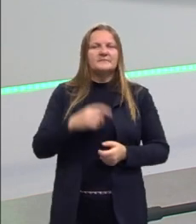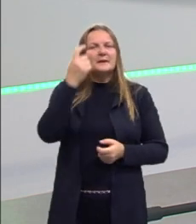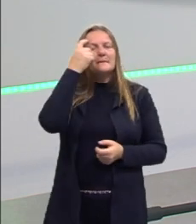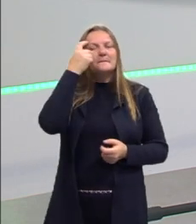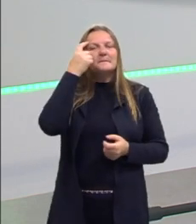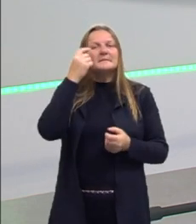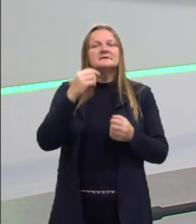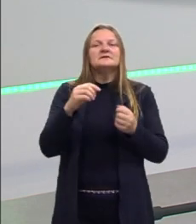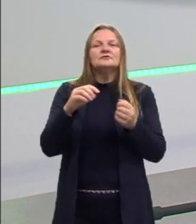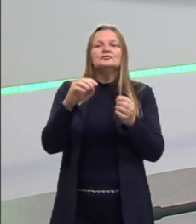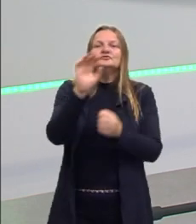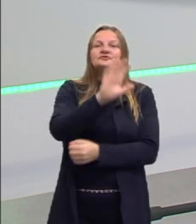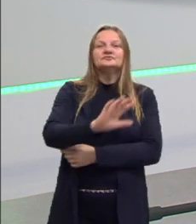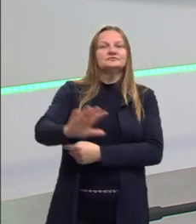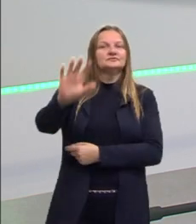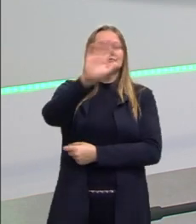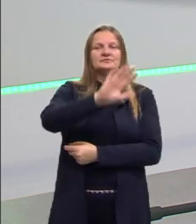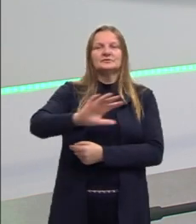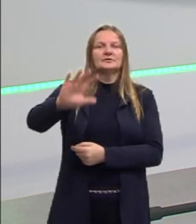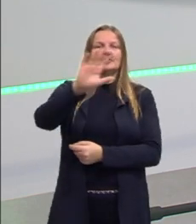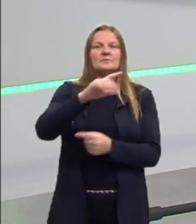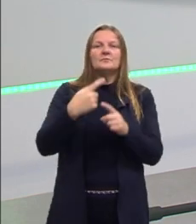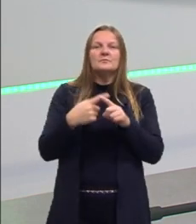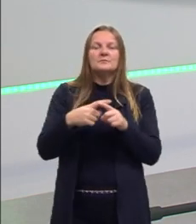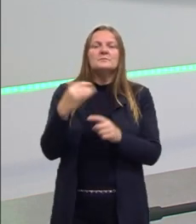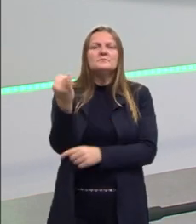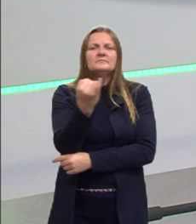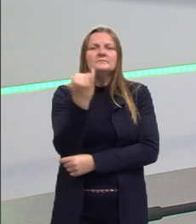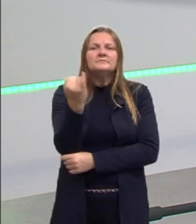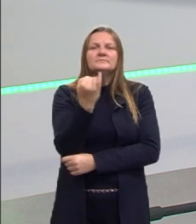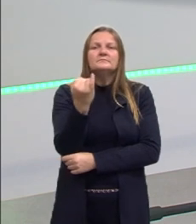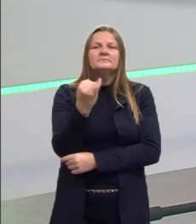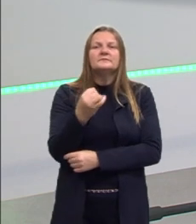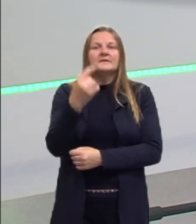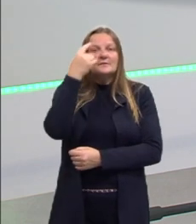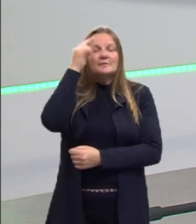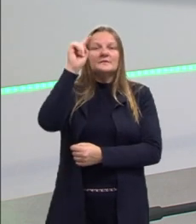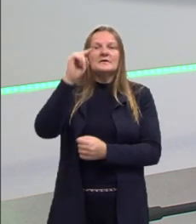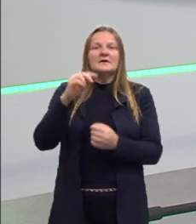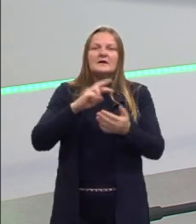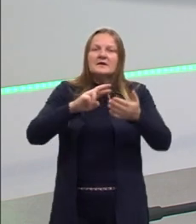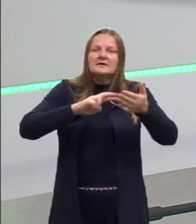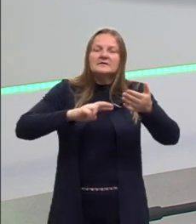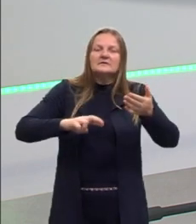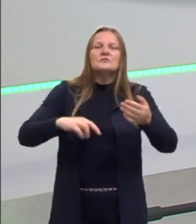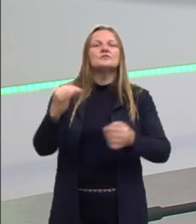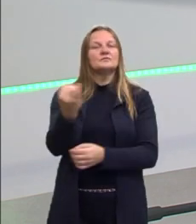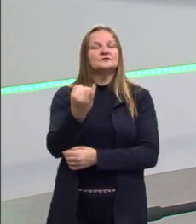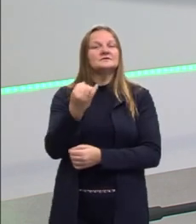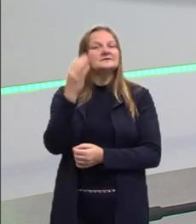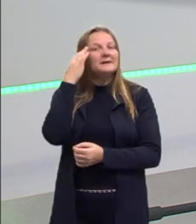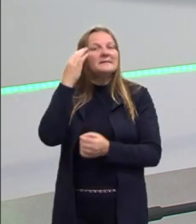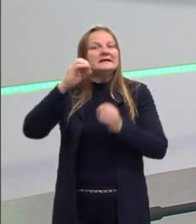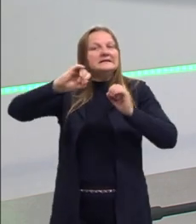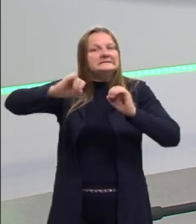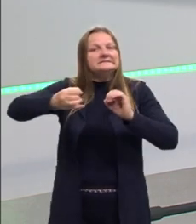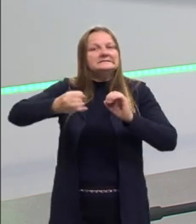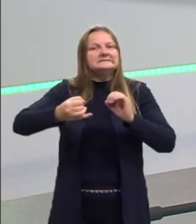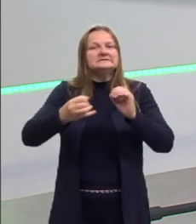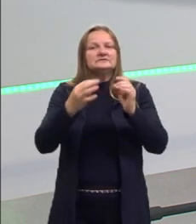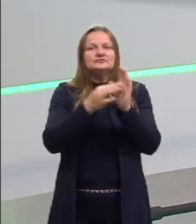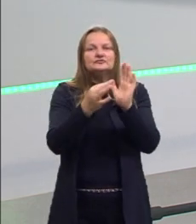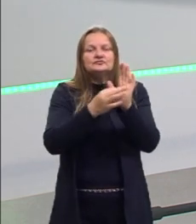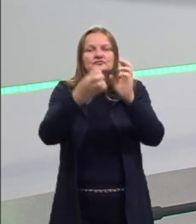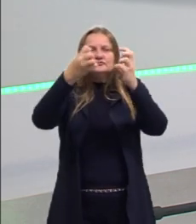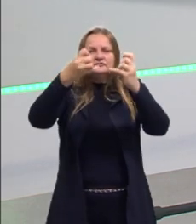aqui de uma maneira bem generalizada. Por quê? Porque o importante não é adivinhar o tema da redação. O importante é interpretar